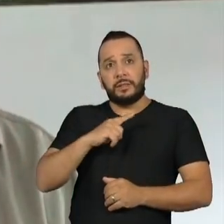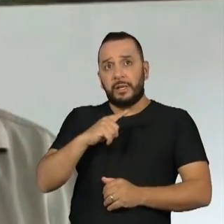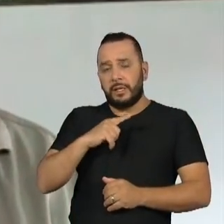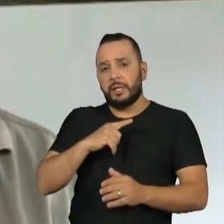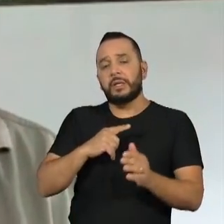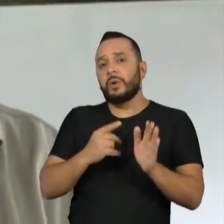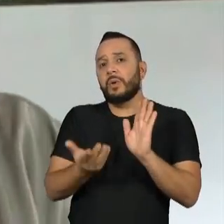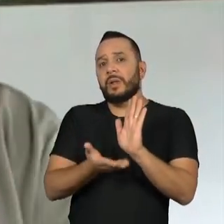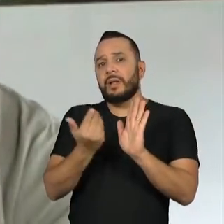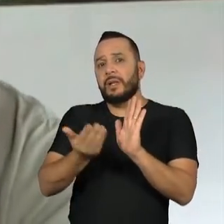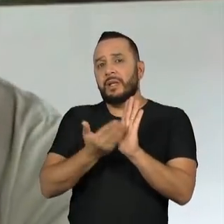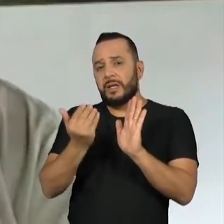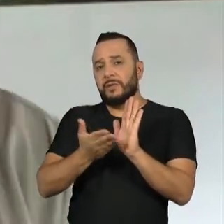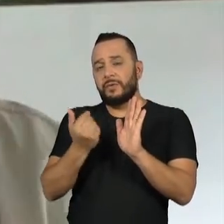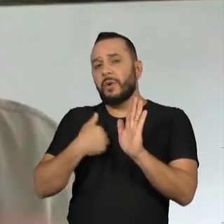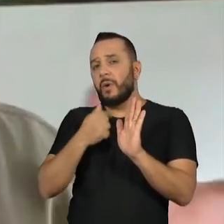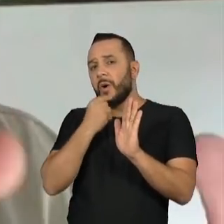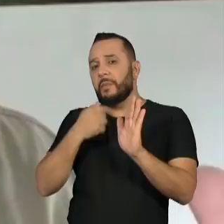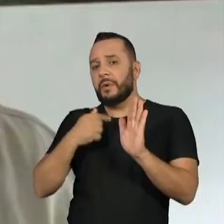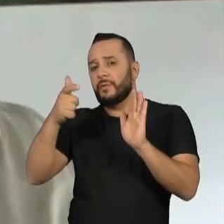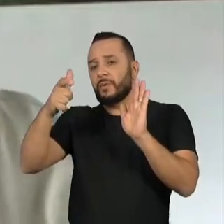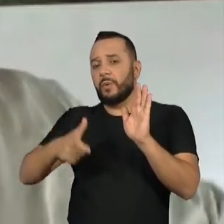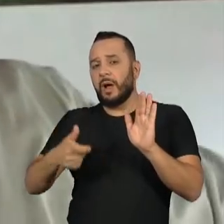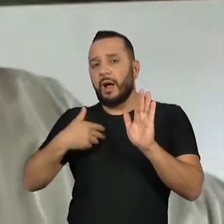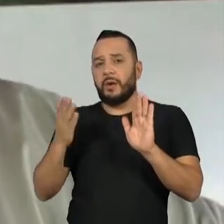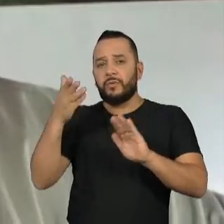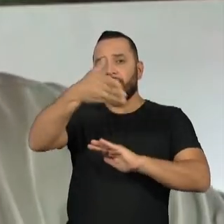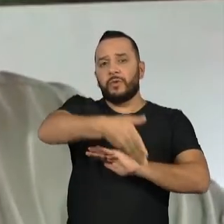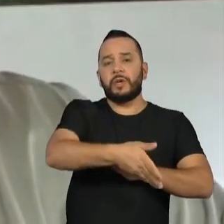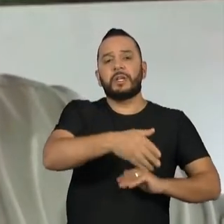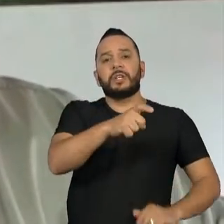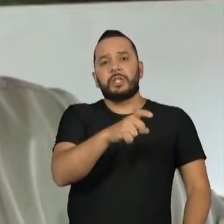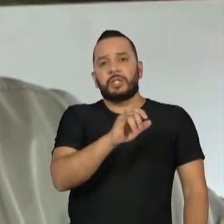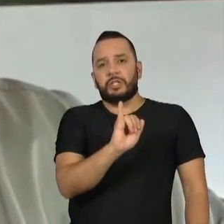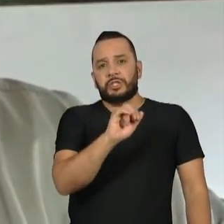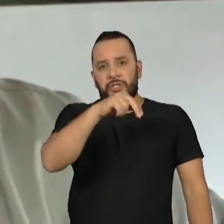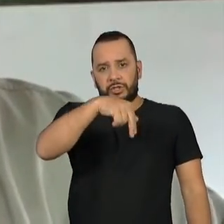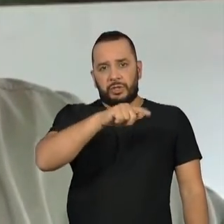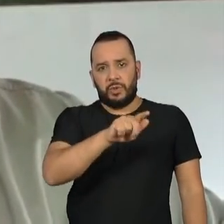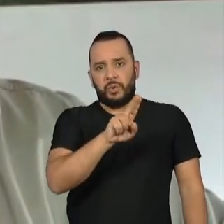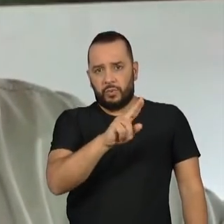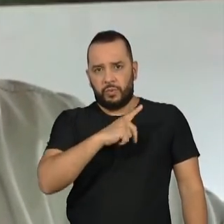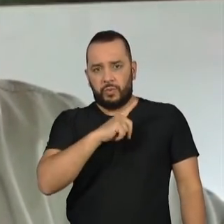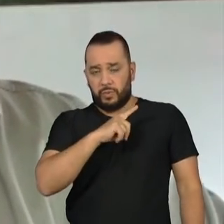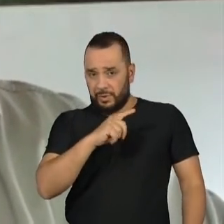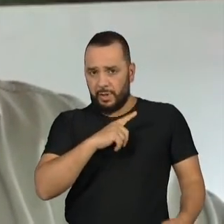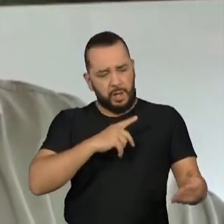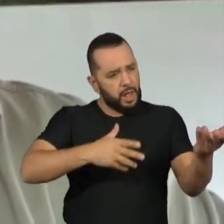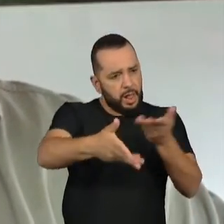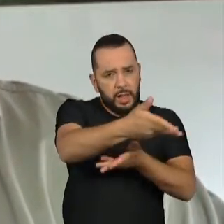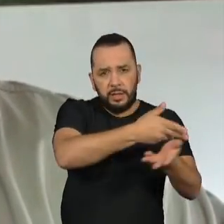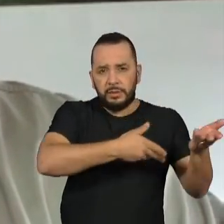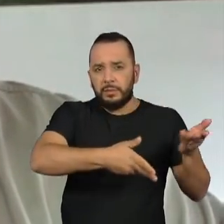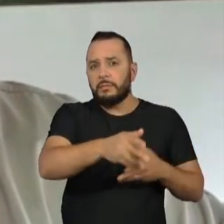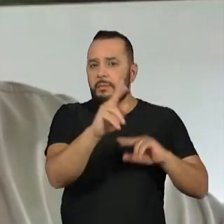primeiro homem que chega lá no Alto Xingu e tem uma relação pacífica lá. E ele descreve que havia um grupo, que eram os Iaulapiti,